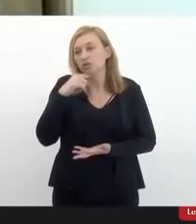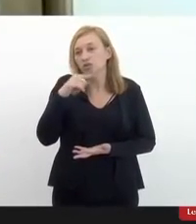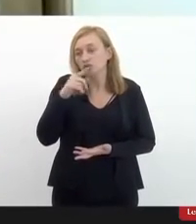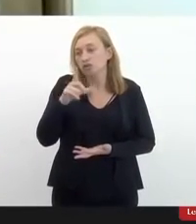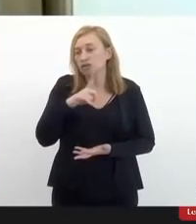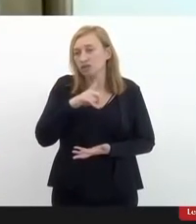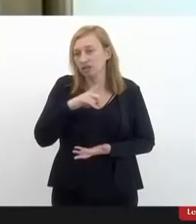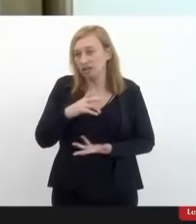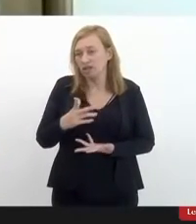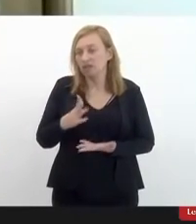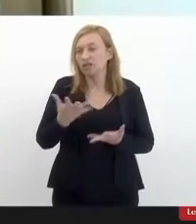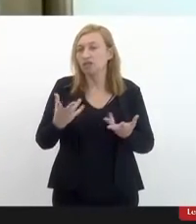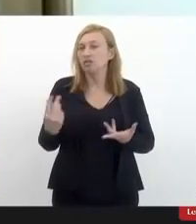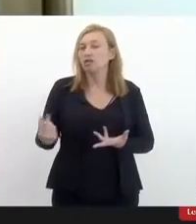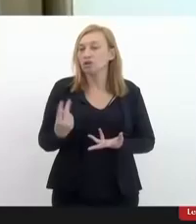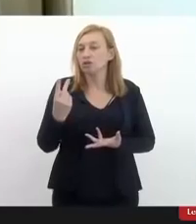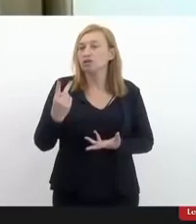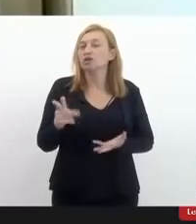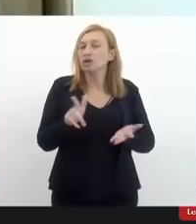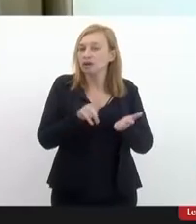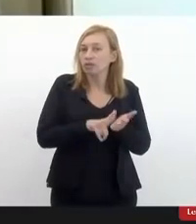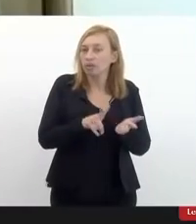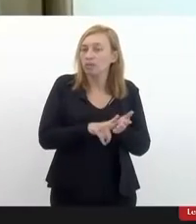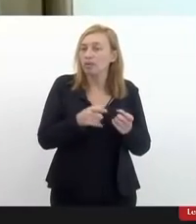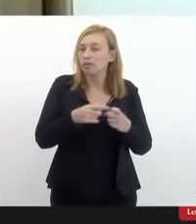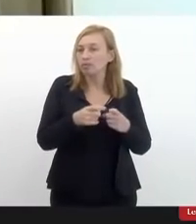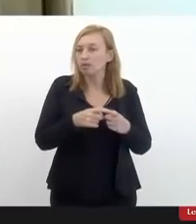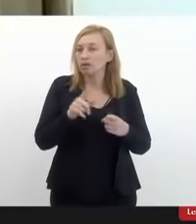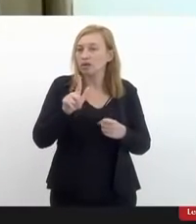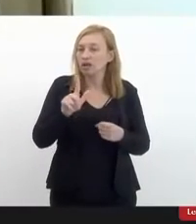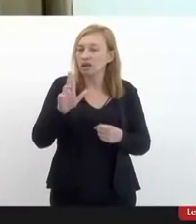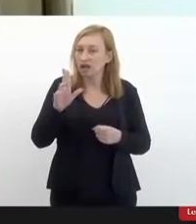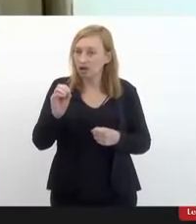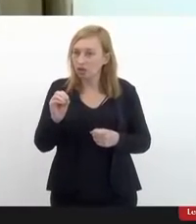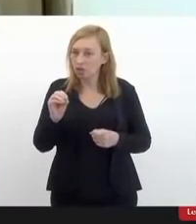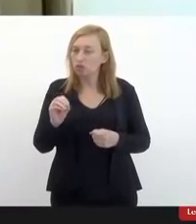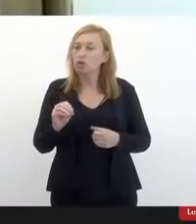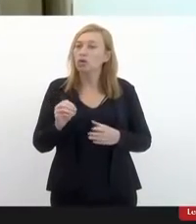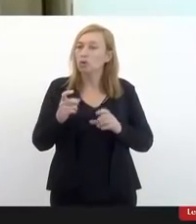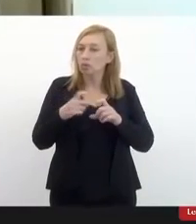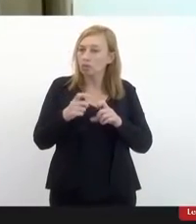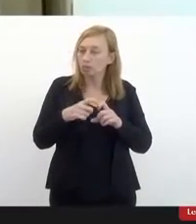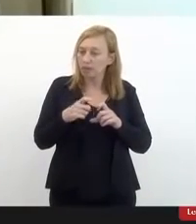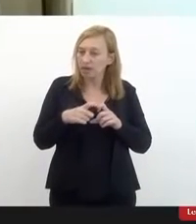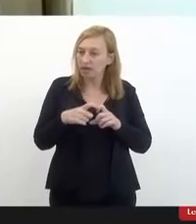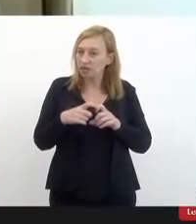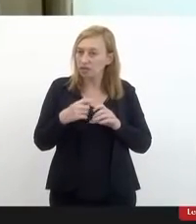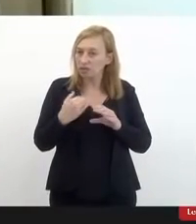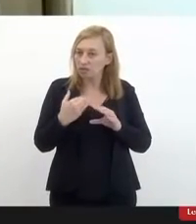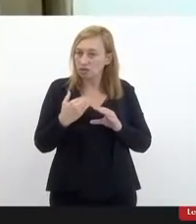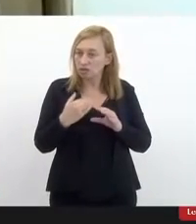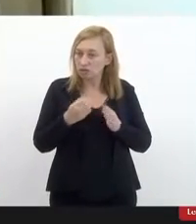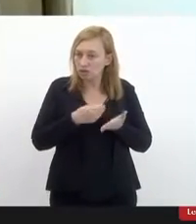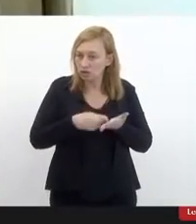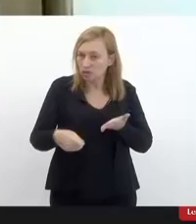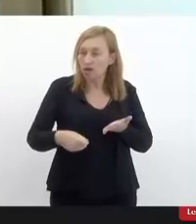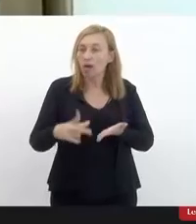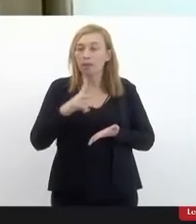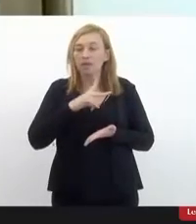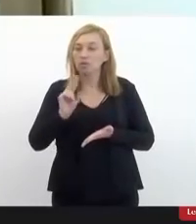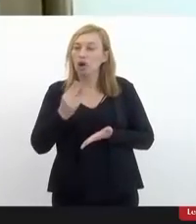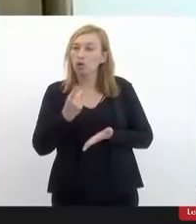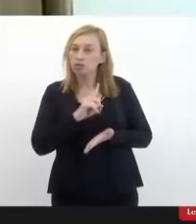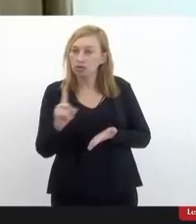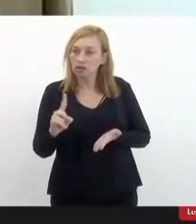a forma de dar credibilidade a esse laudo é que o médico que o emita, eu acredito, seja ele particular